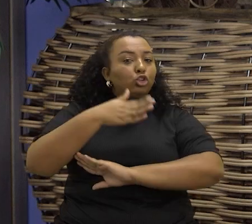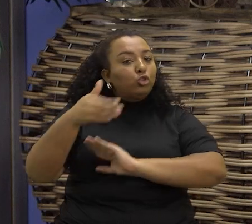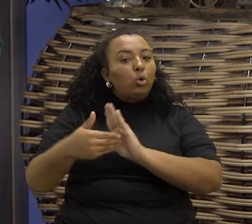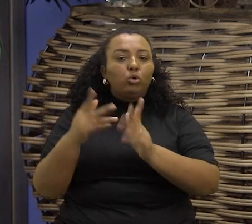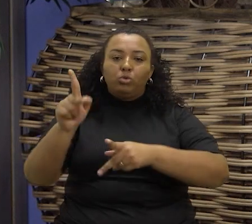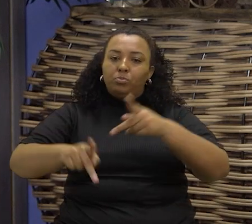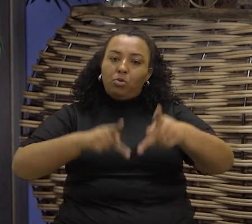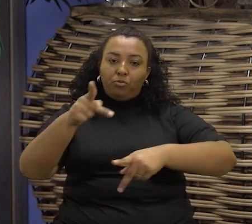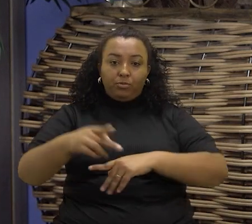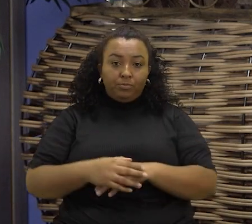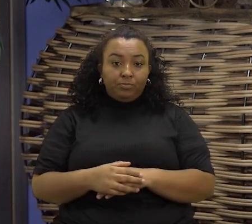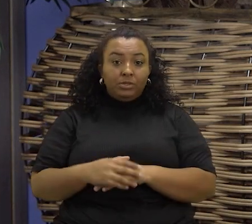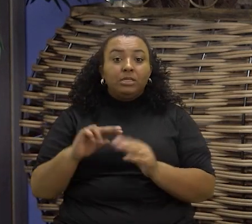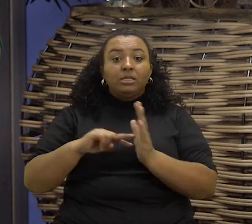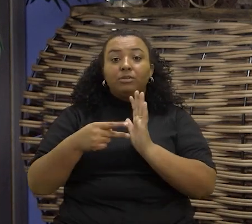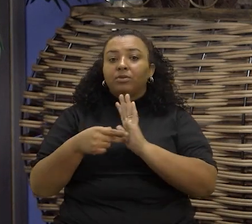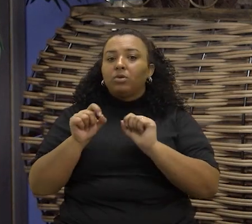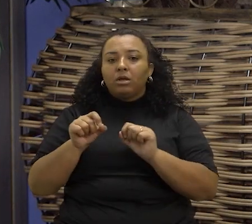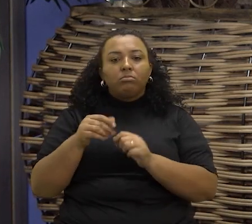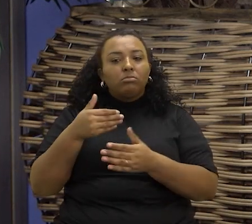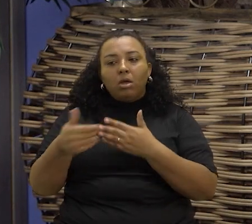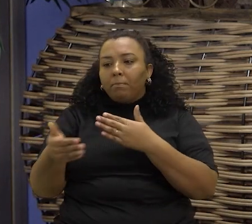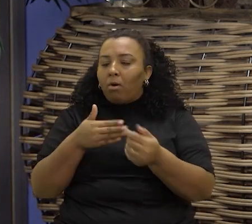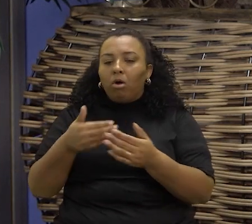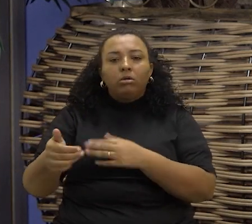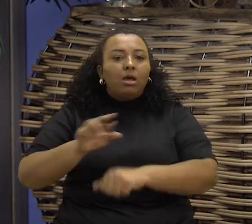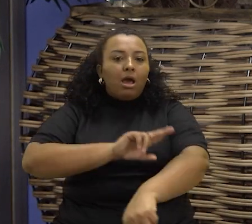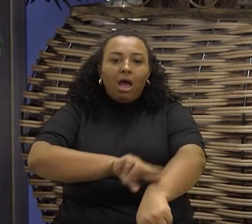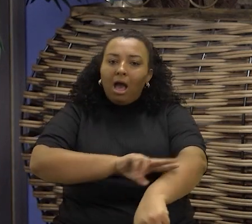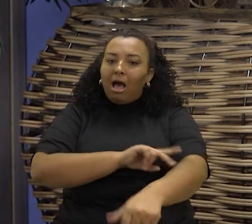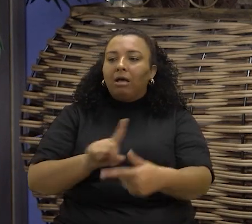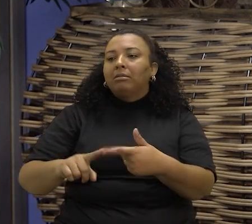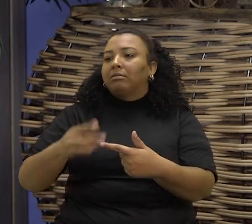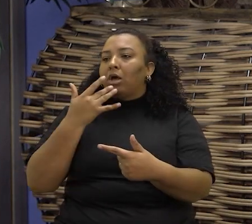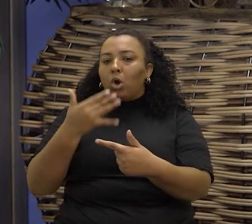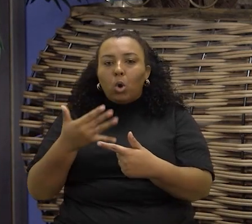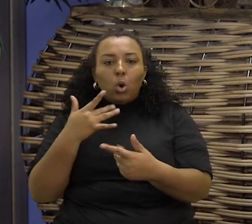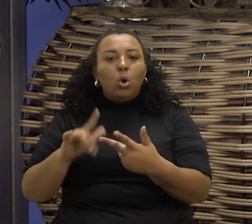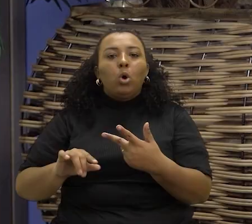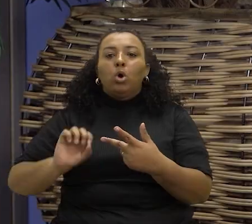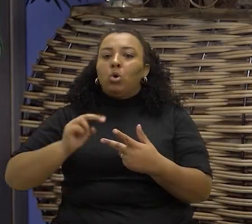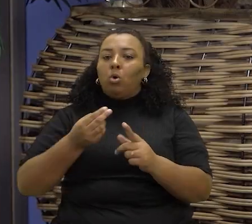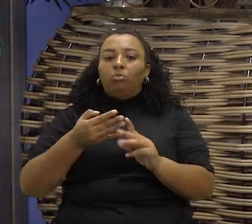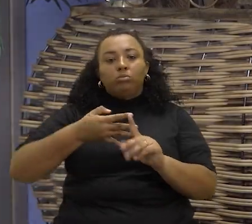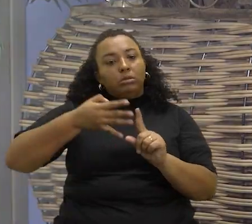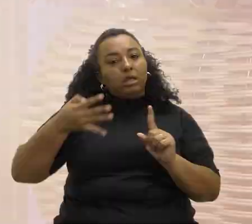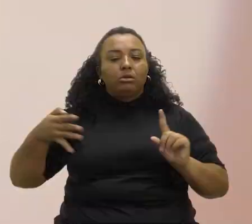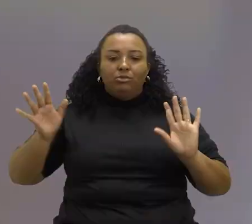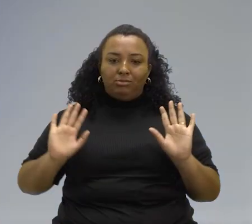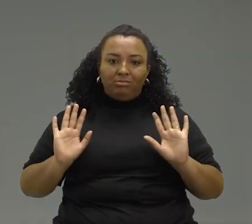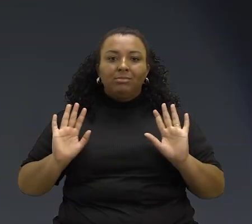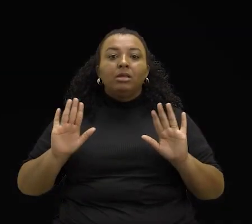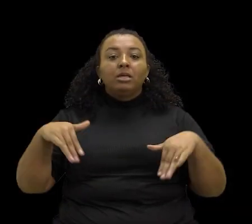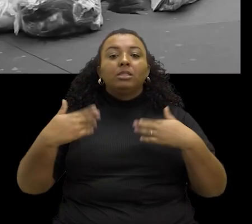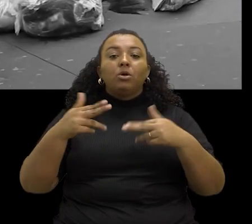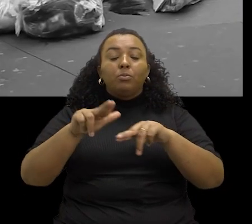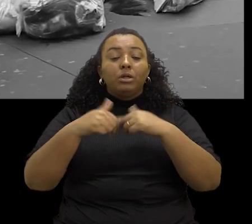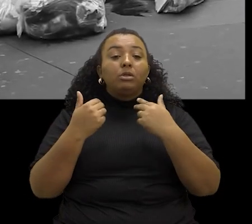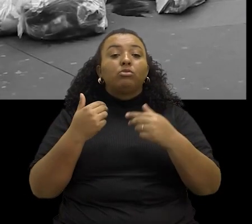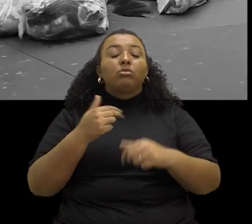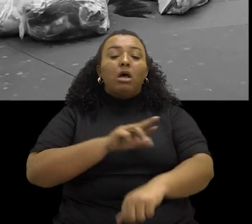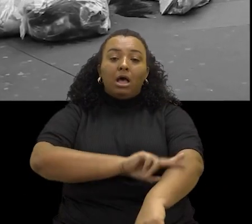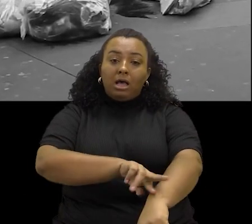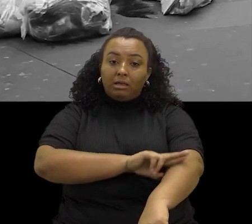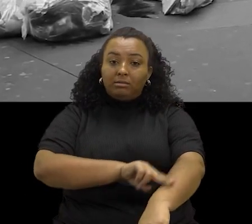de toda a população. Quer dizer, indistintamente, independente de raça, de cor e de sexo. Elas são raciais